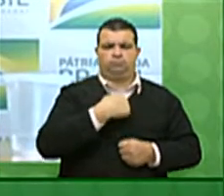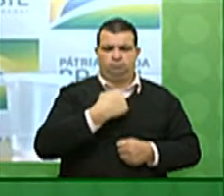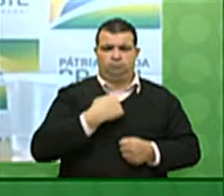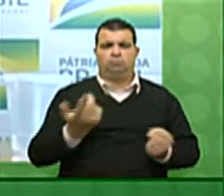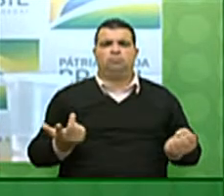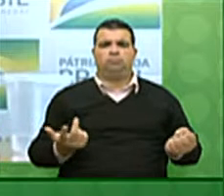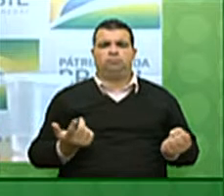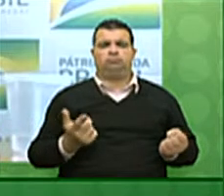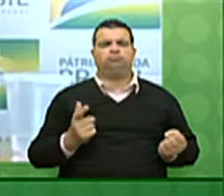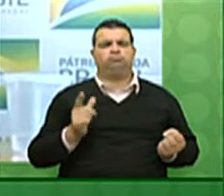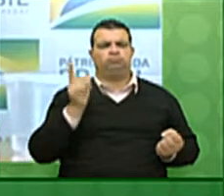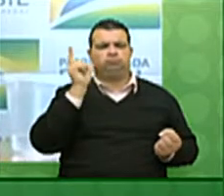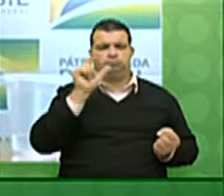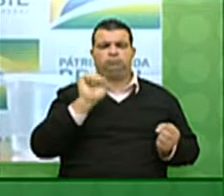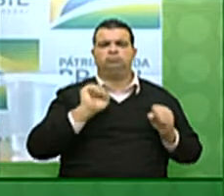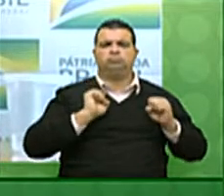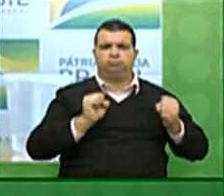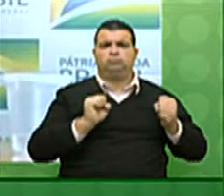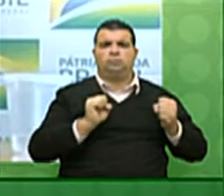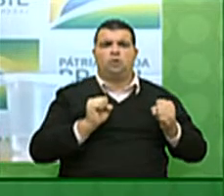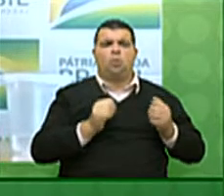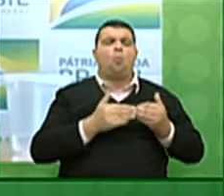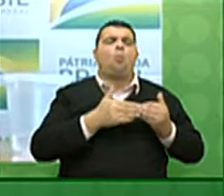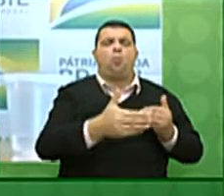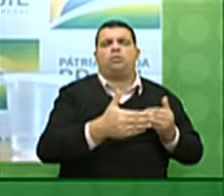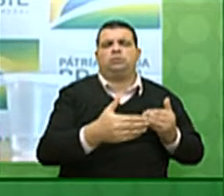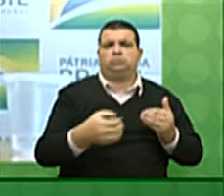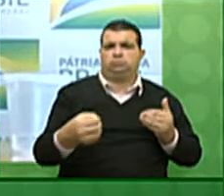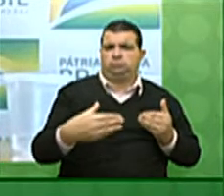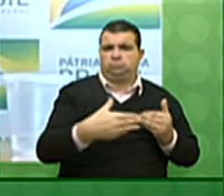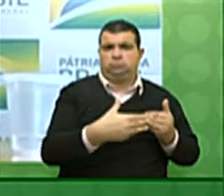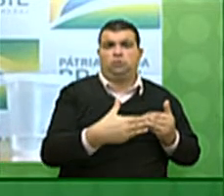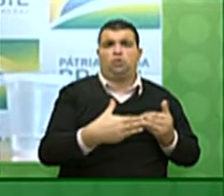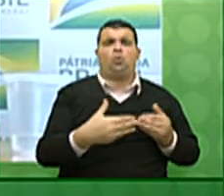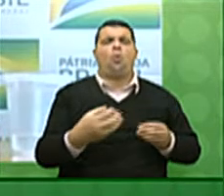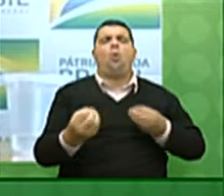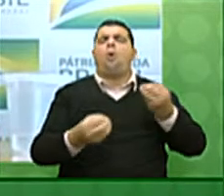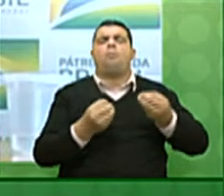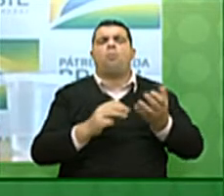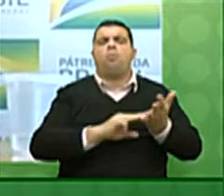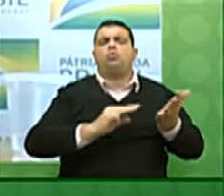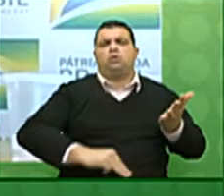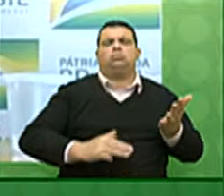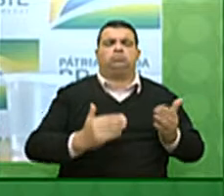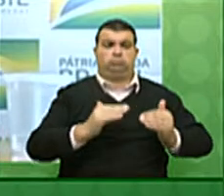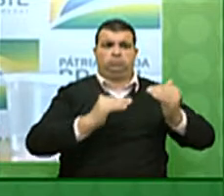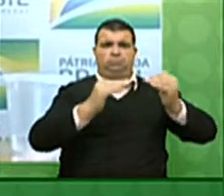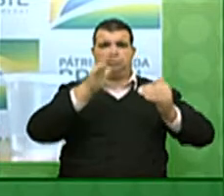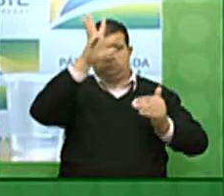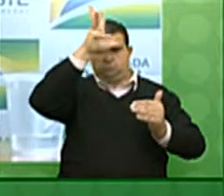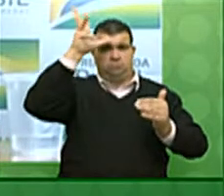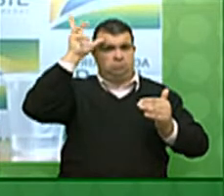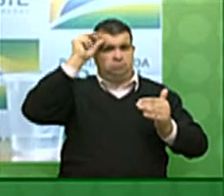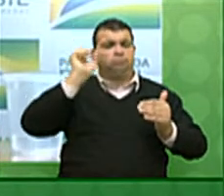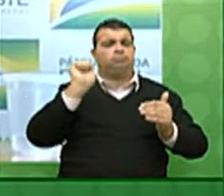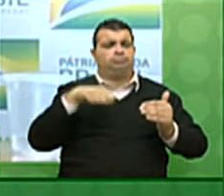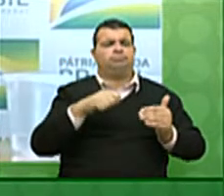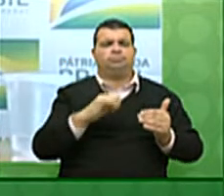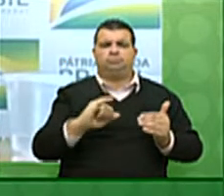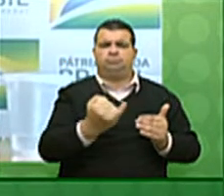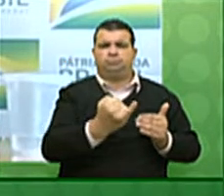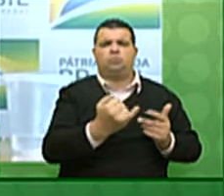buscando implementar um modelo de desenvolvimento para a Amazônia que aproveite as